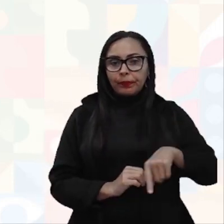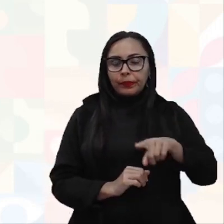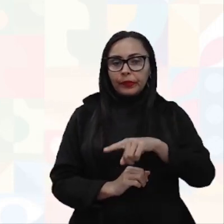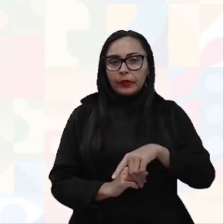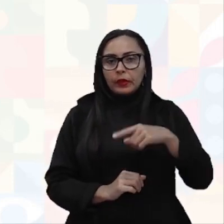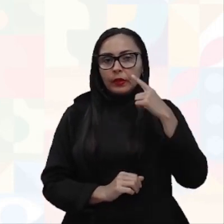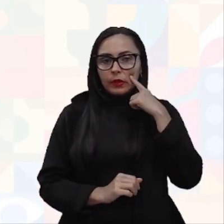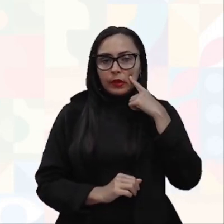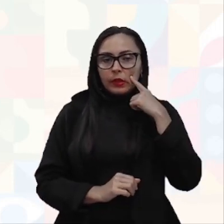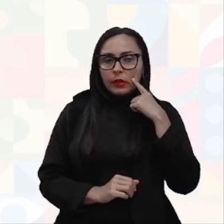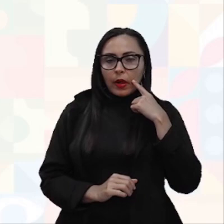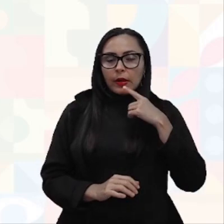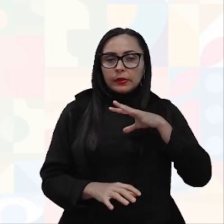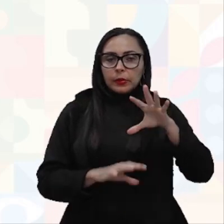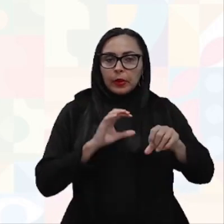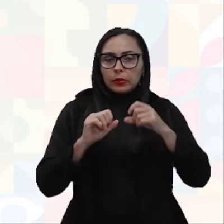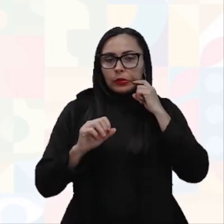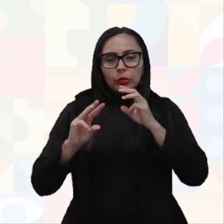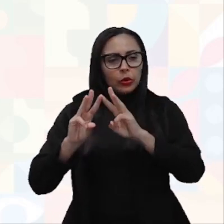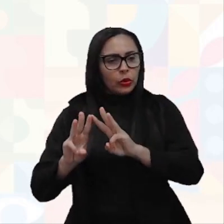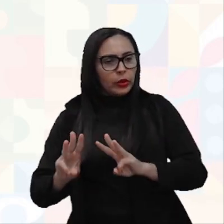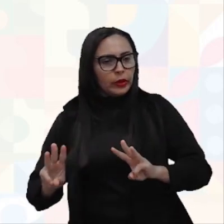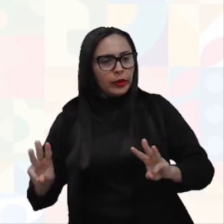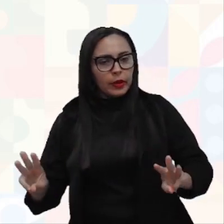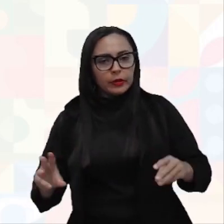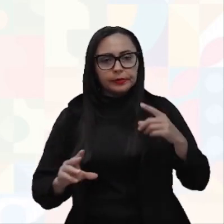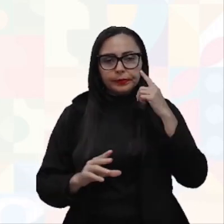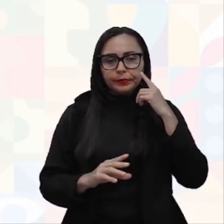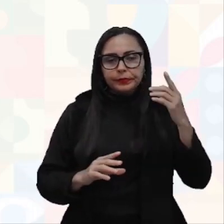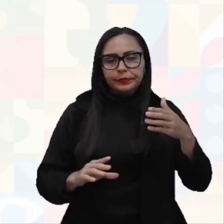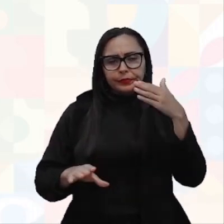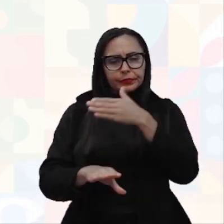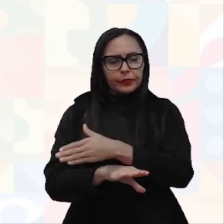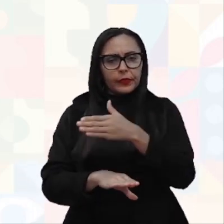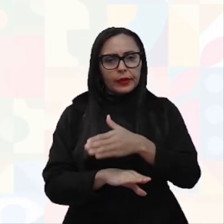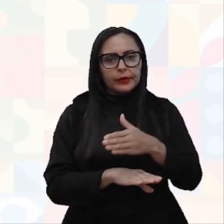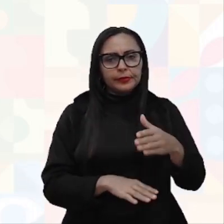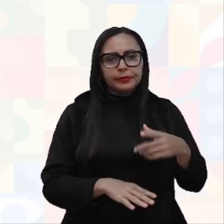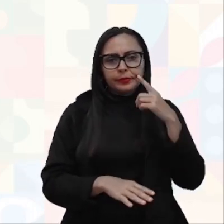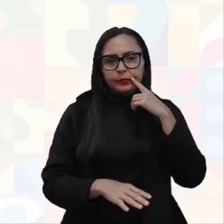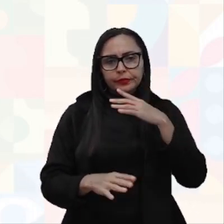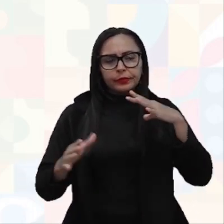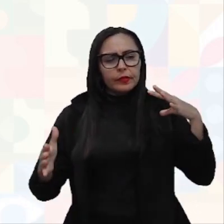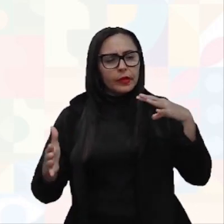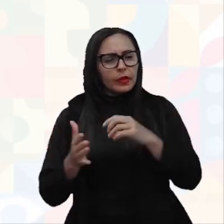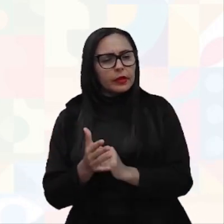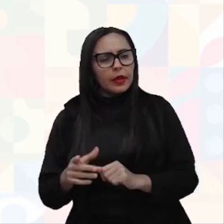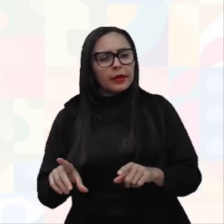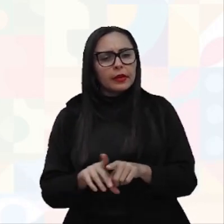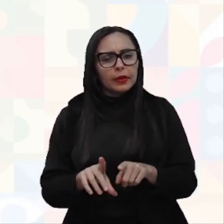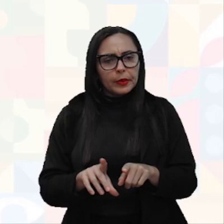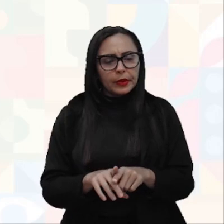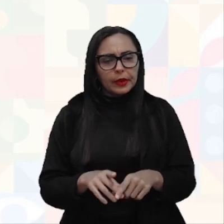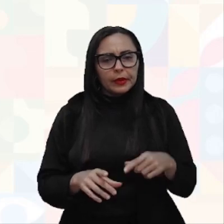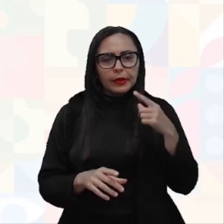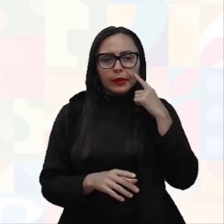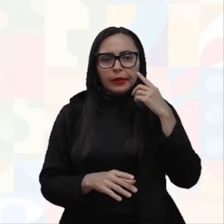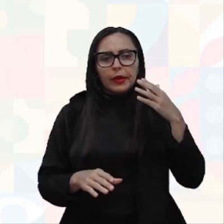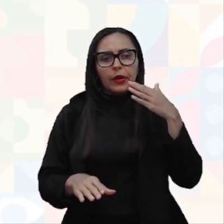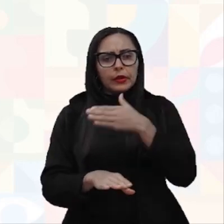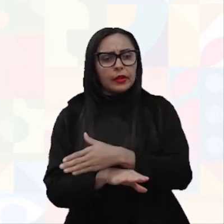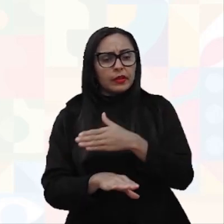num site, né, na internet, né, acessa algum cadastro, né? Então, quando ele acessa esse cadastro, né,